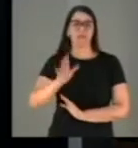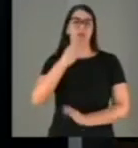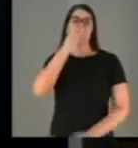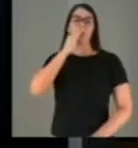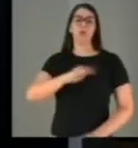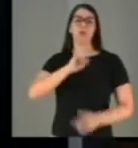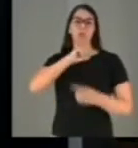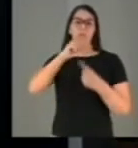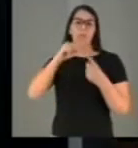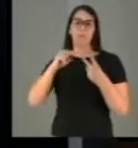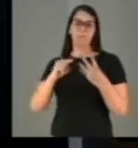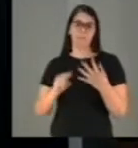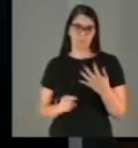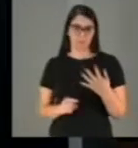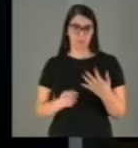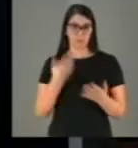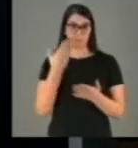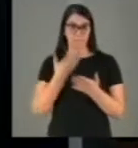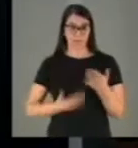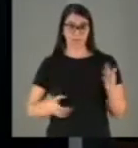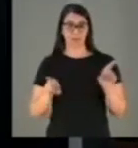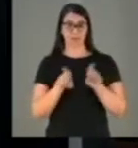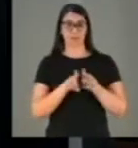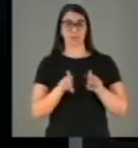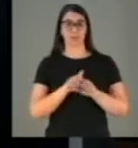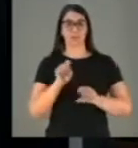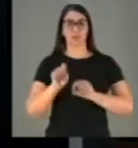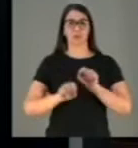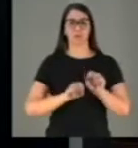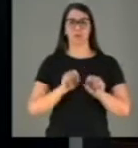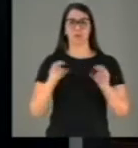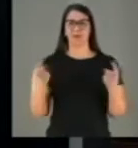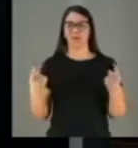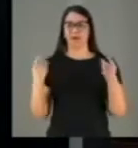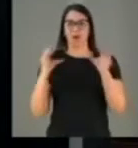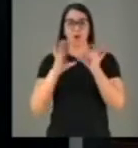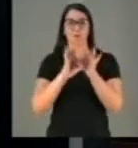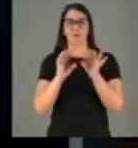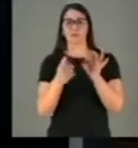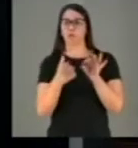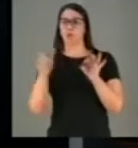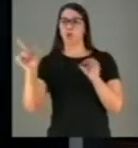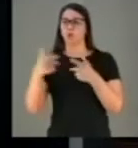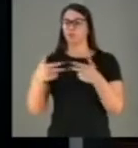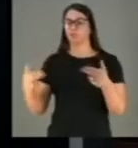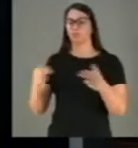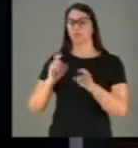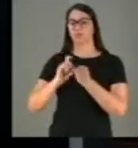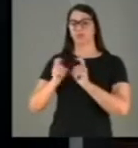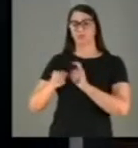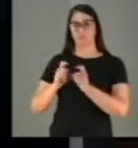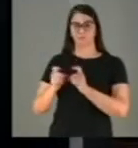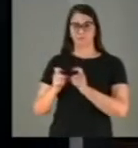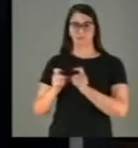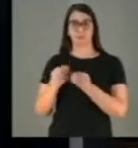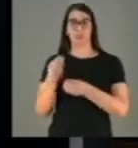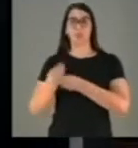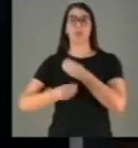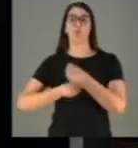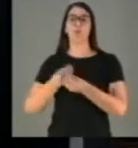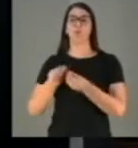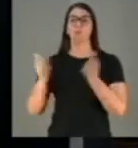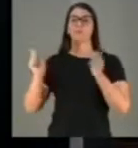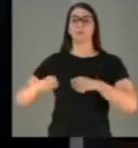Pior, perde de vista a sinergia possível com outras ferramentas da administração e como elas se